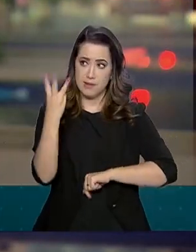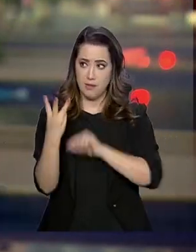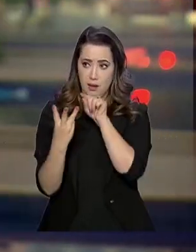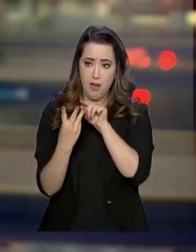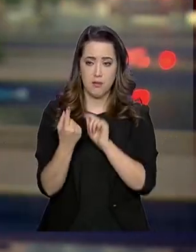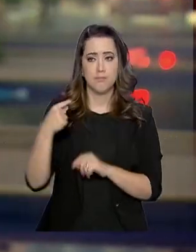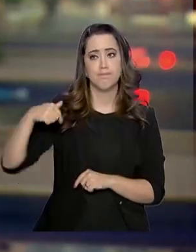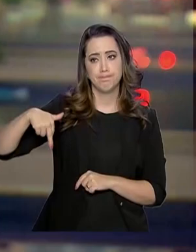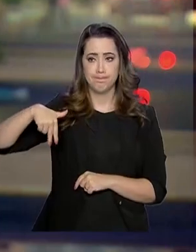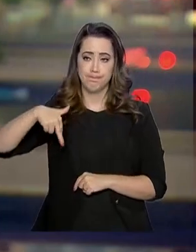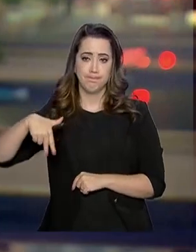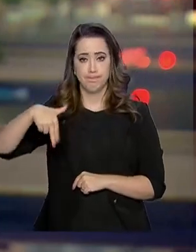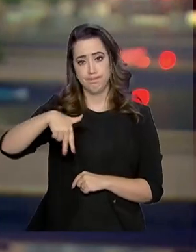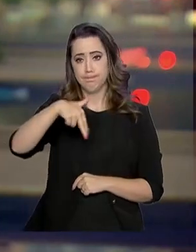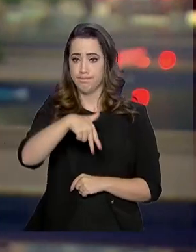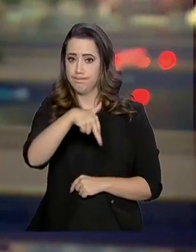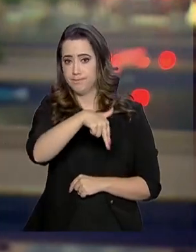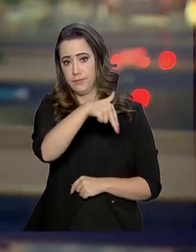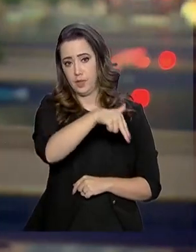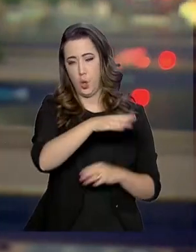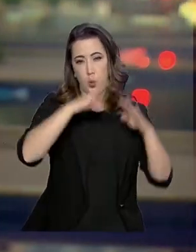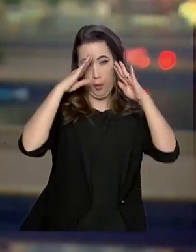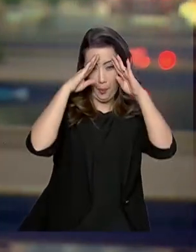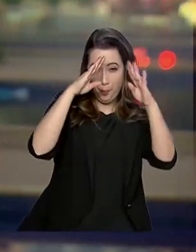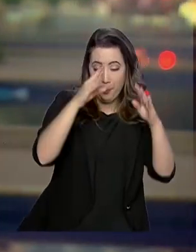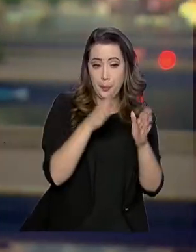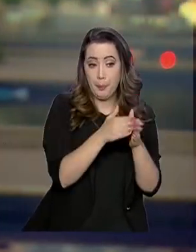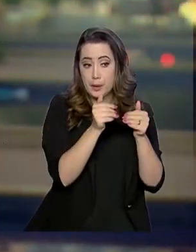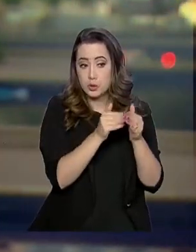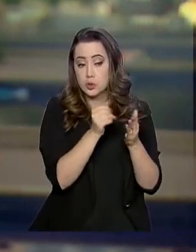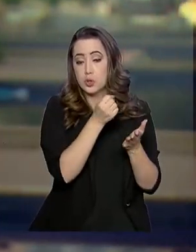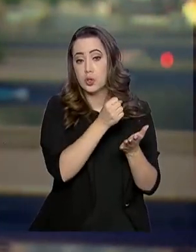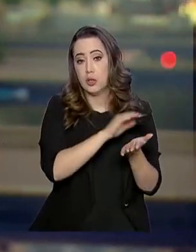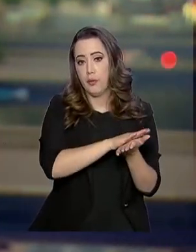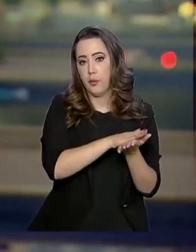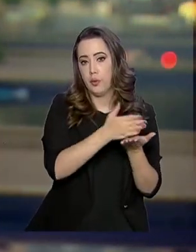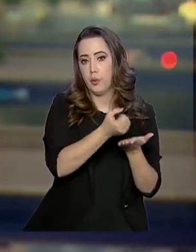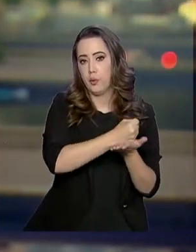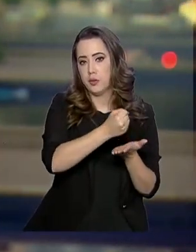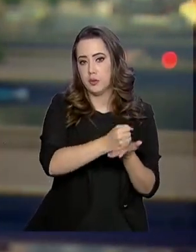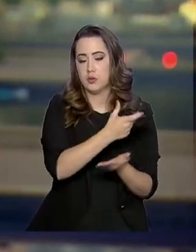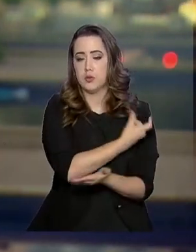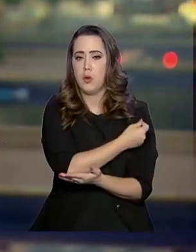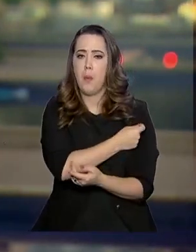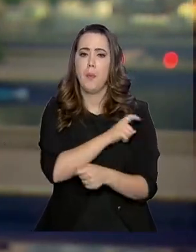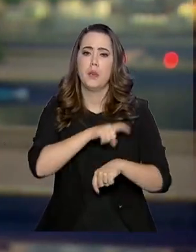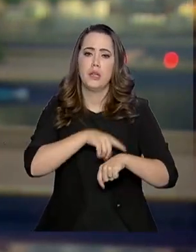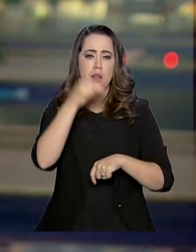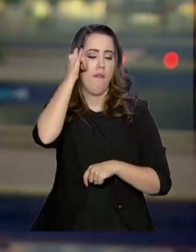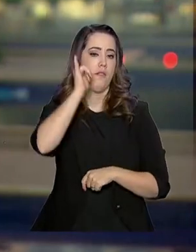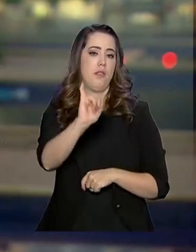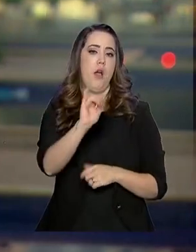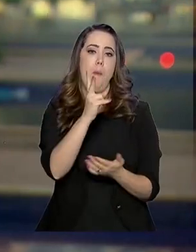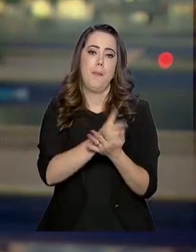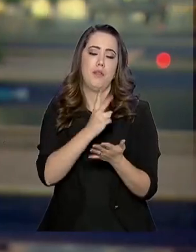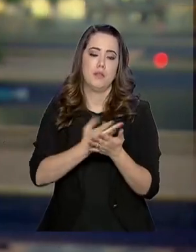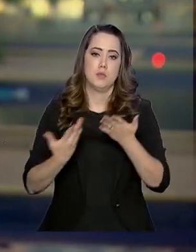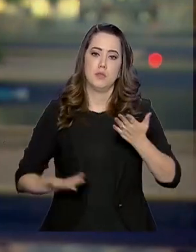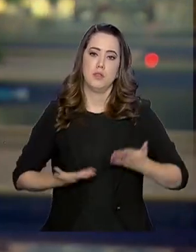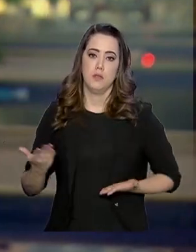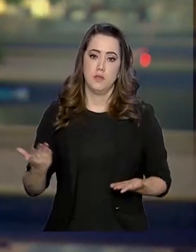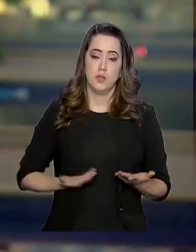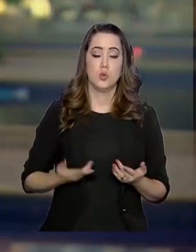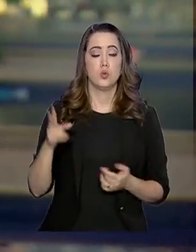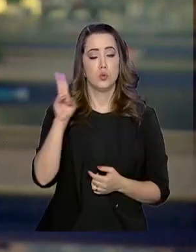pessoalmente ao aeroporto solicitar o cartão de vacinação, poderia ser poupado e, em poucos minutos, o mesmo serviço